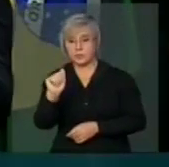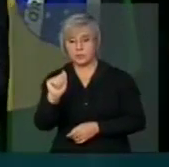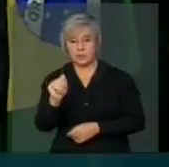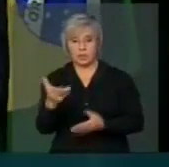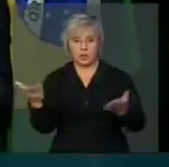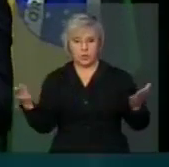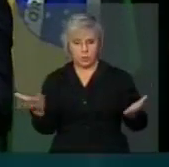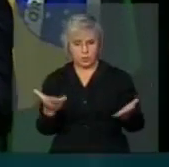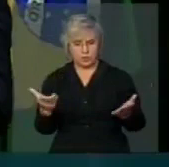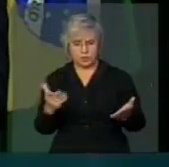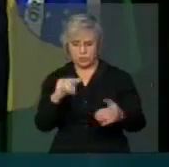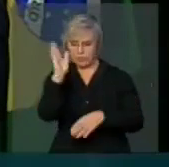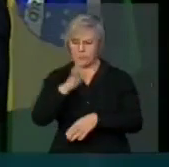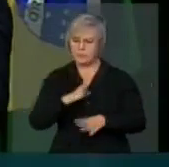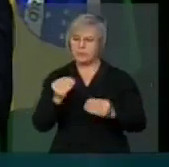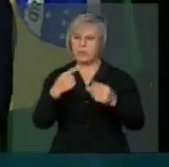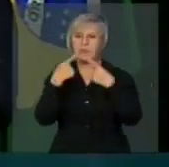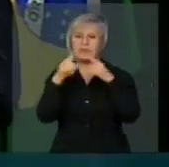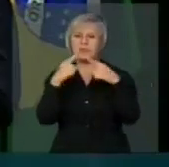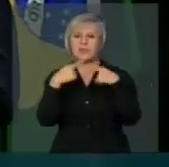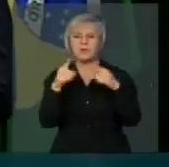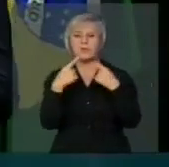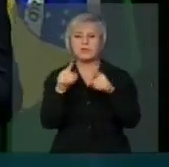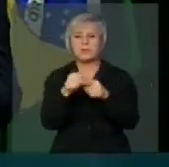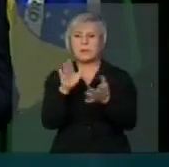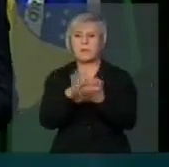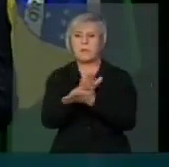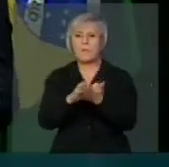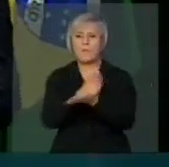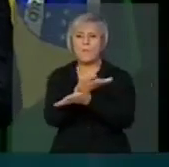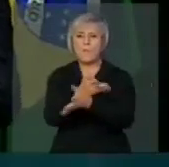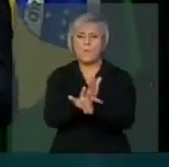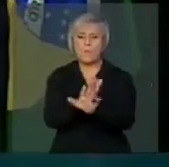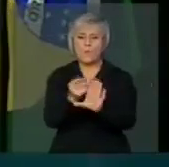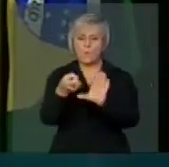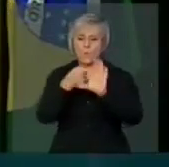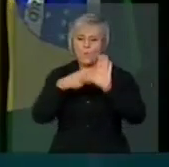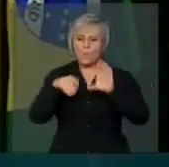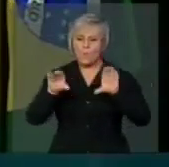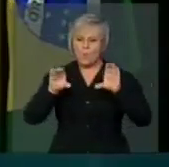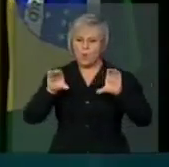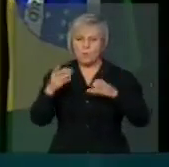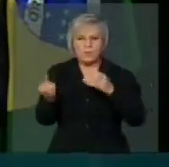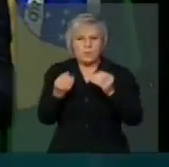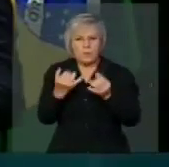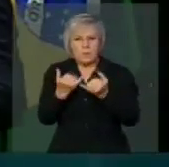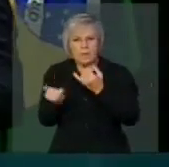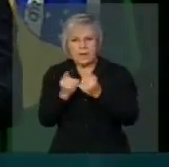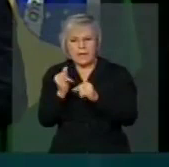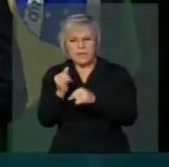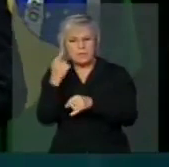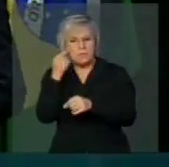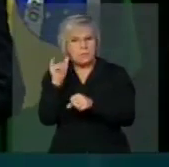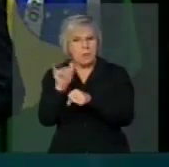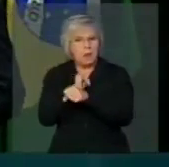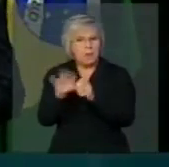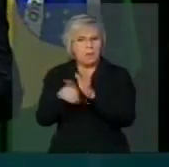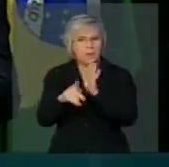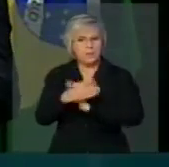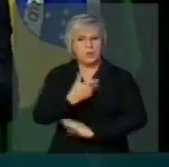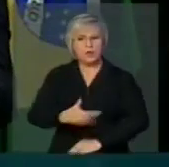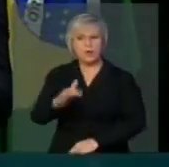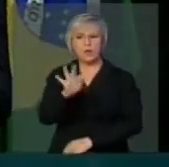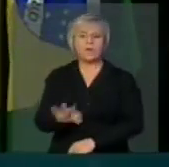denuncismo vazios e que parece-me que a estratégia do governo federal é